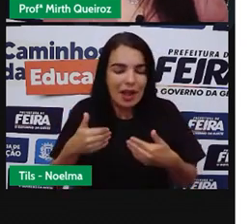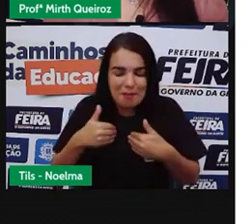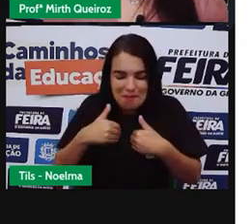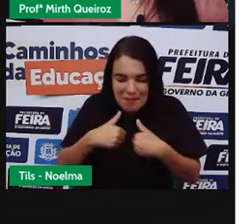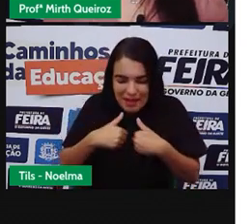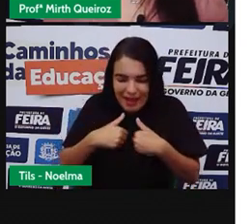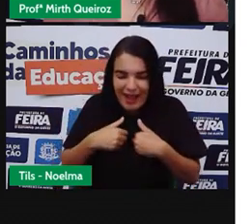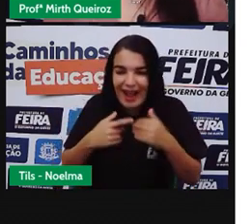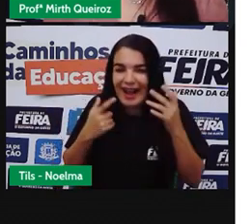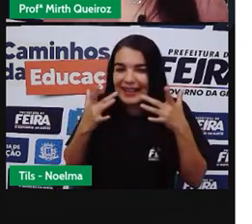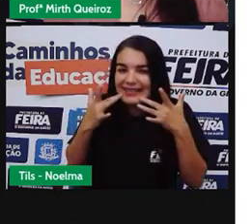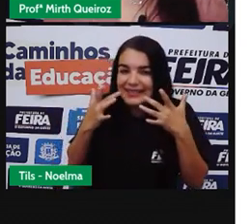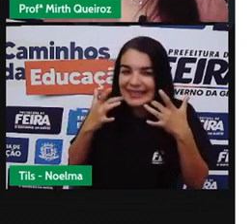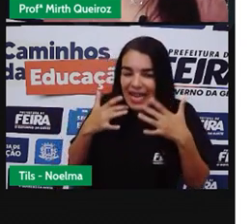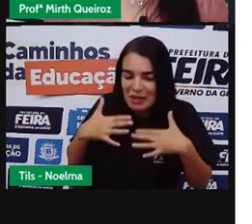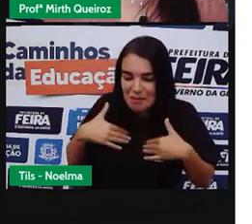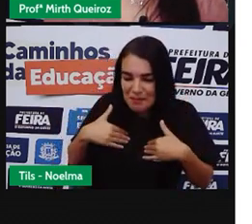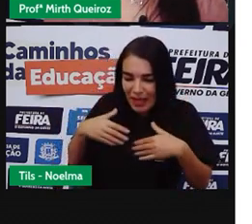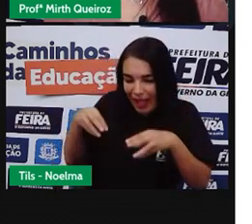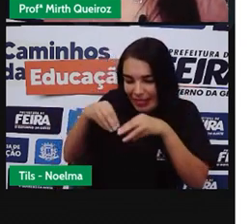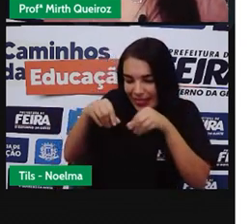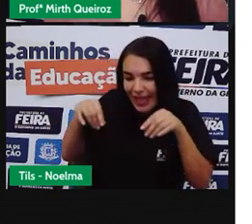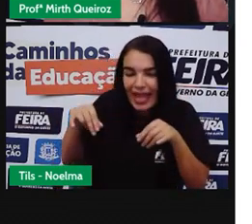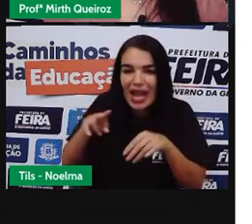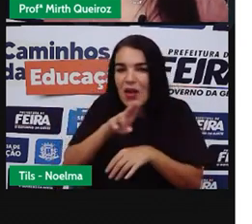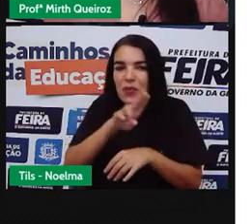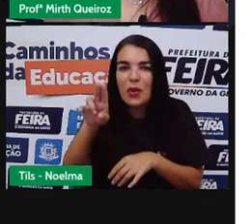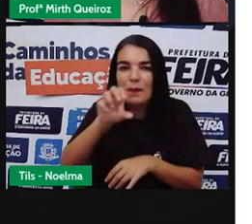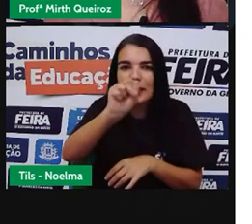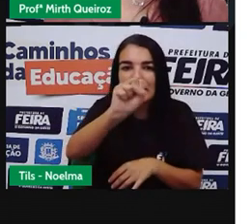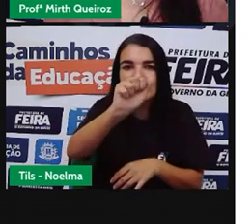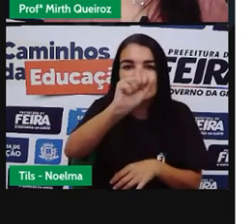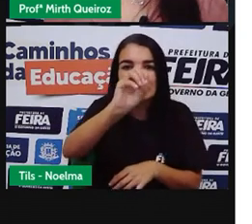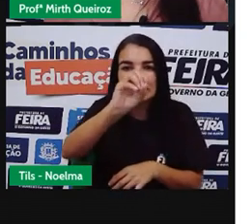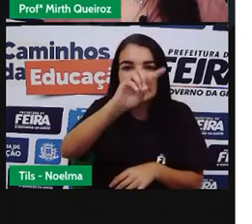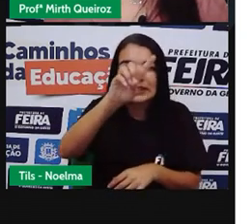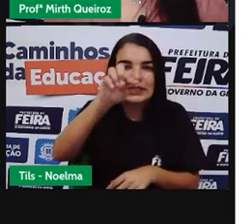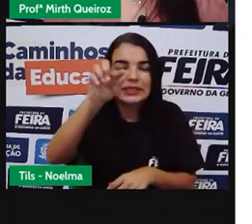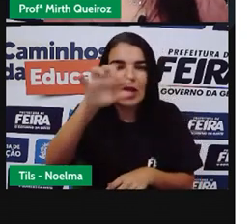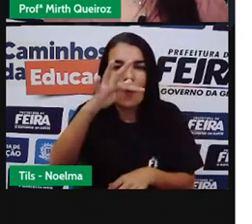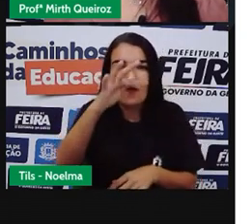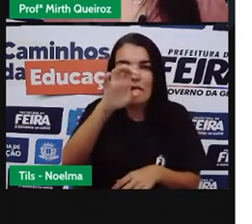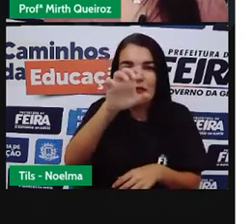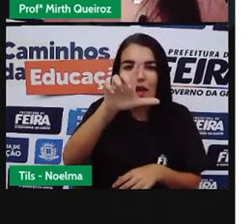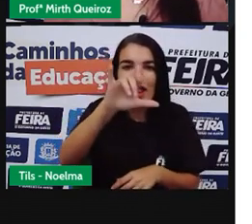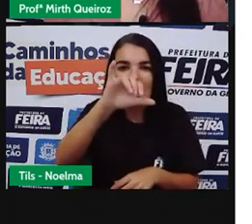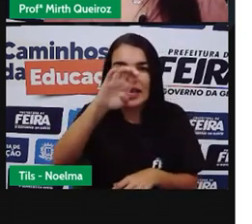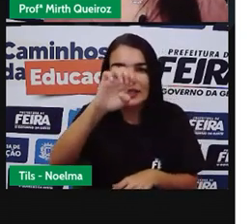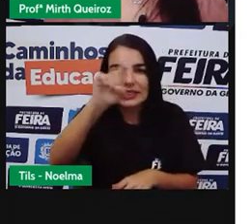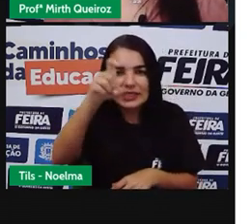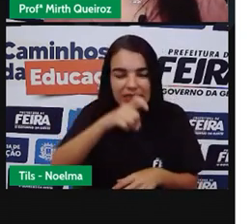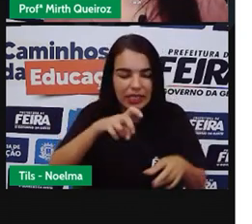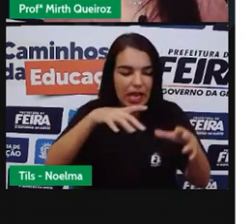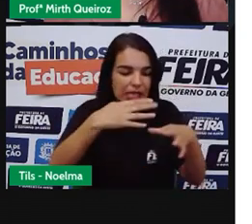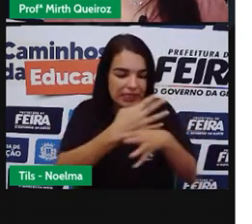Da minha terra Ao lado São Félix Cucuríbe Próximo aí A Santa Maria Da Vitória Chico Maleiro